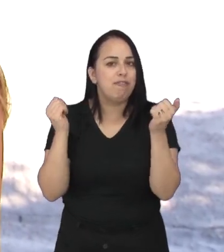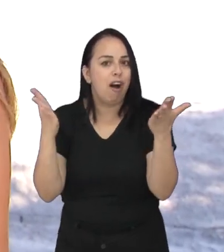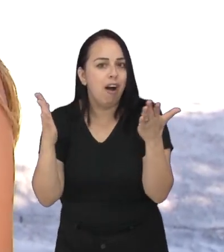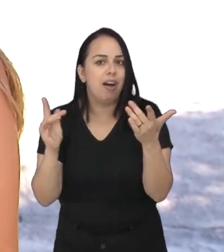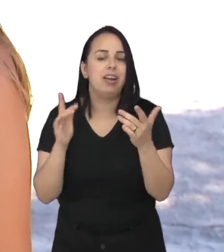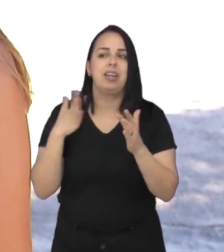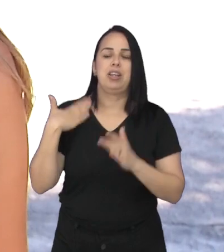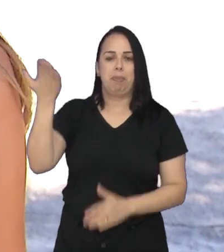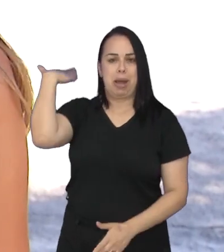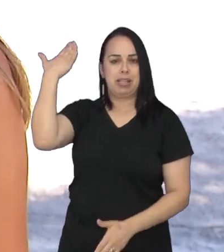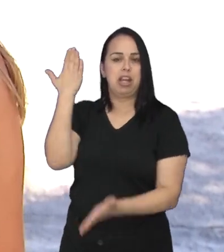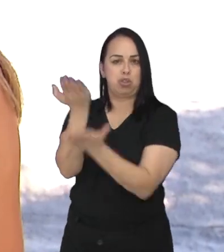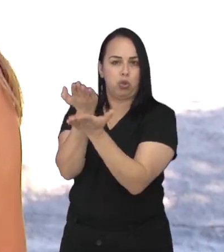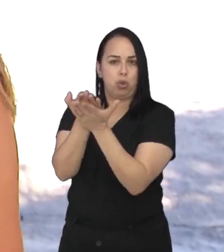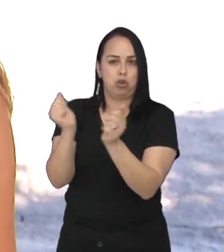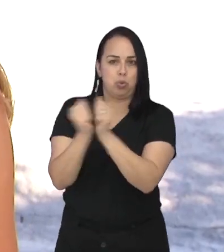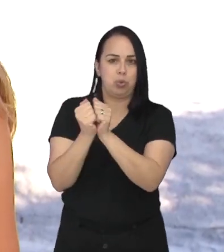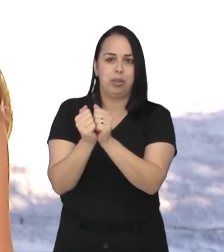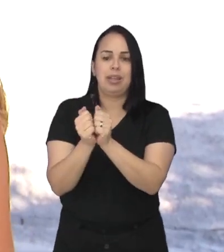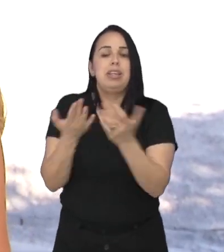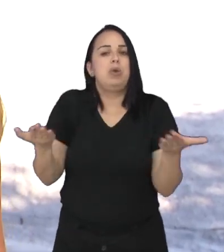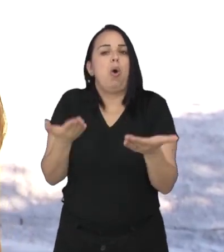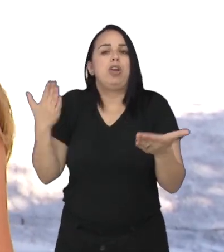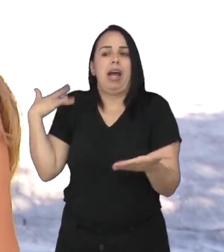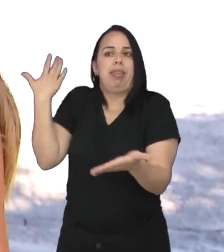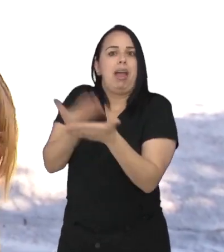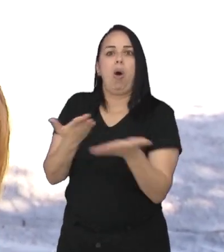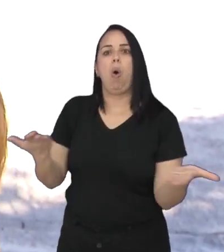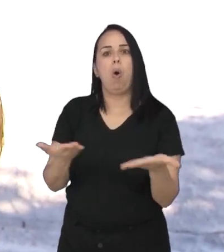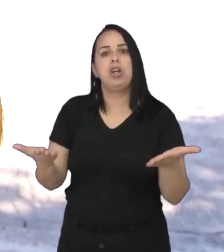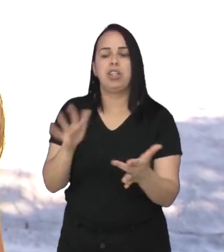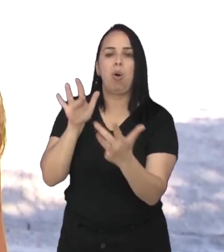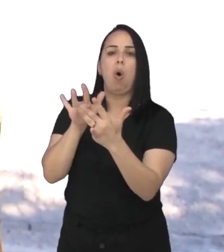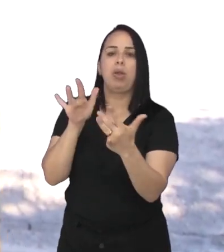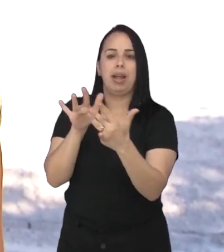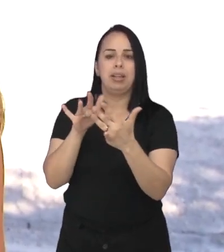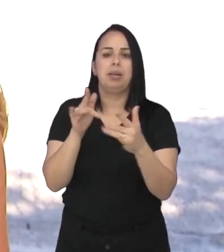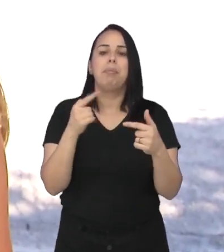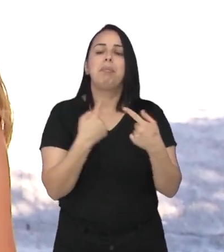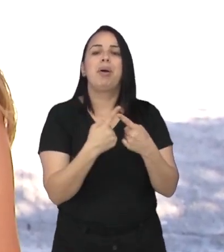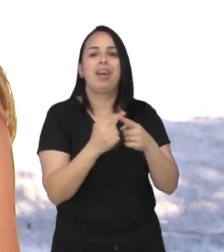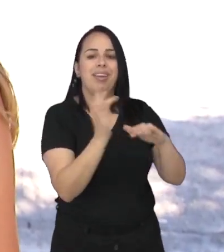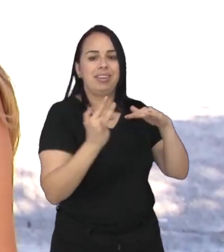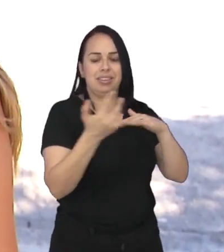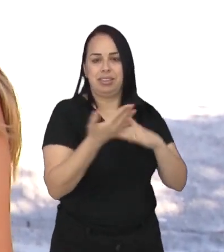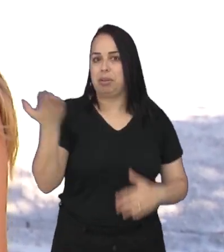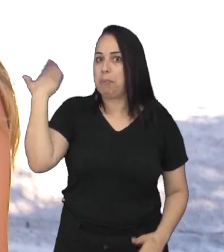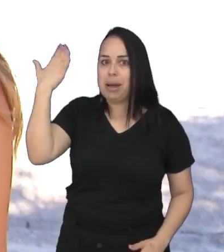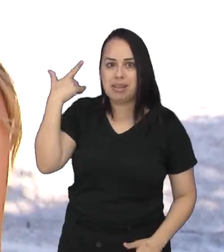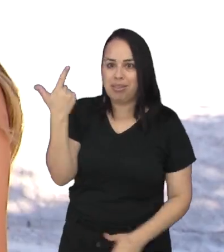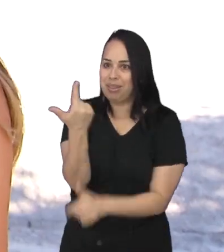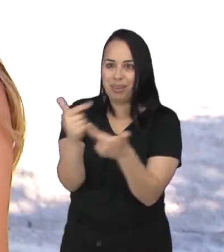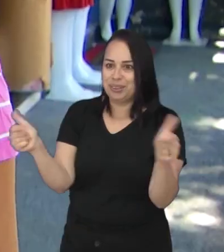que moram em outros lugares, que eu estudei com elas e moro em outro lugar e ainda mantenho contato por conta das redes sociais.